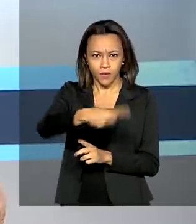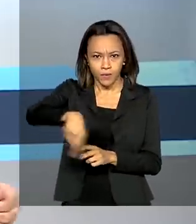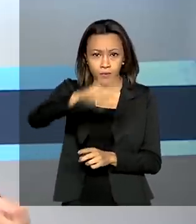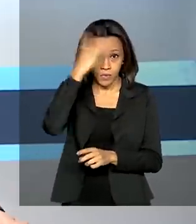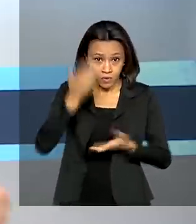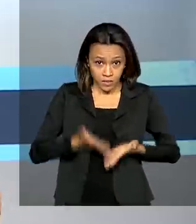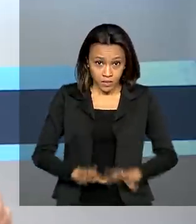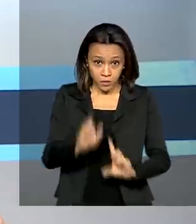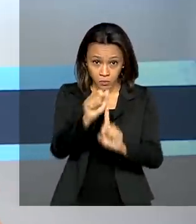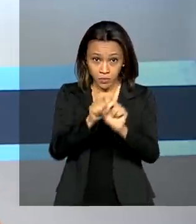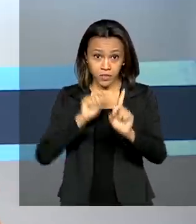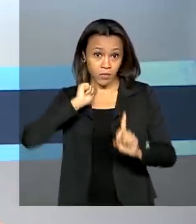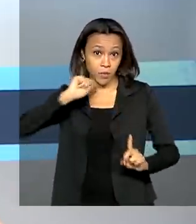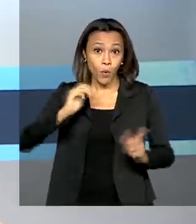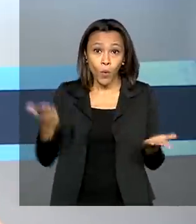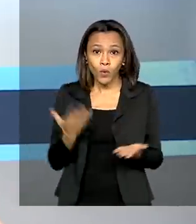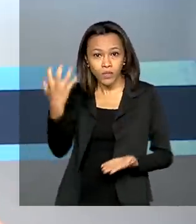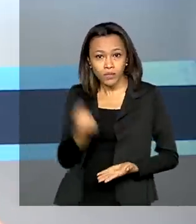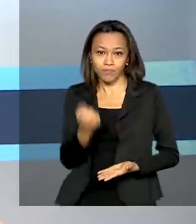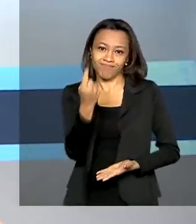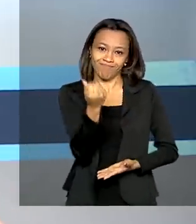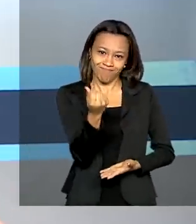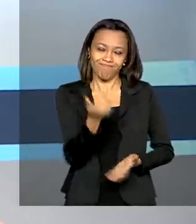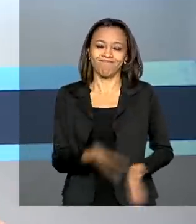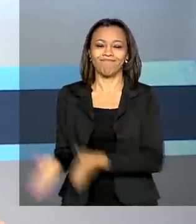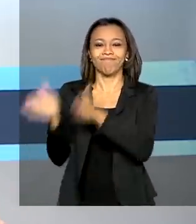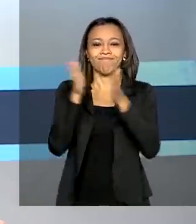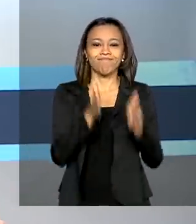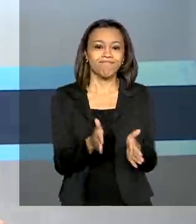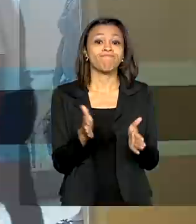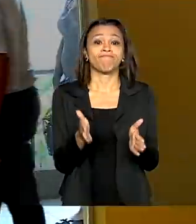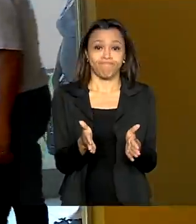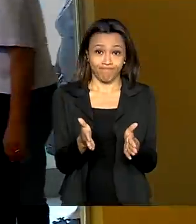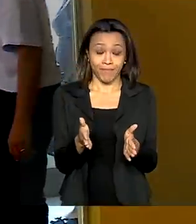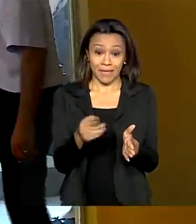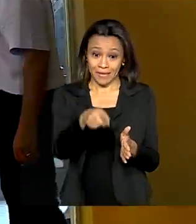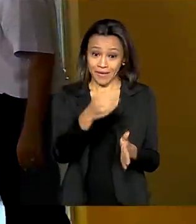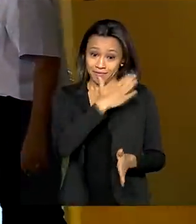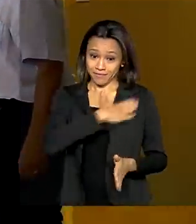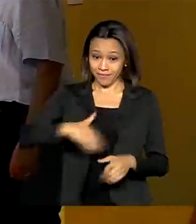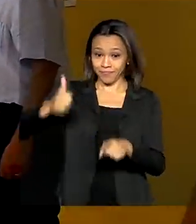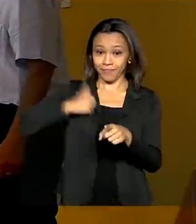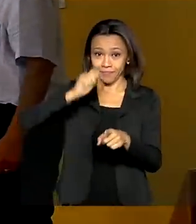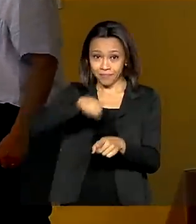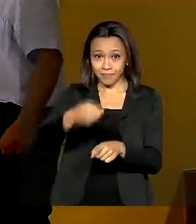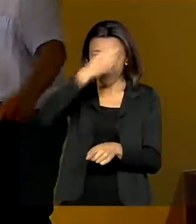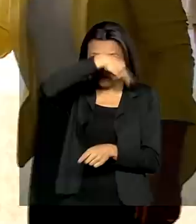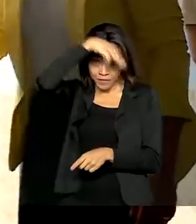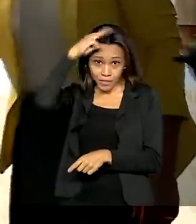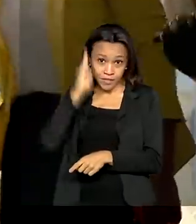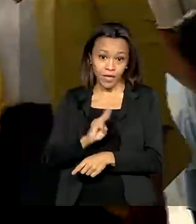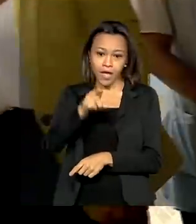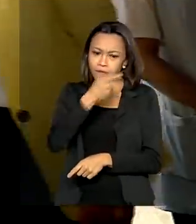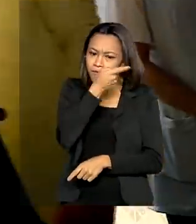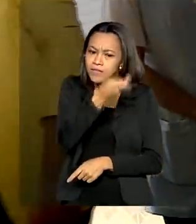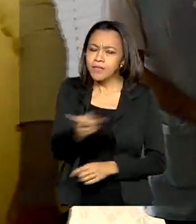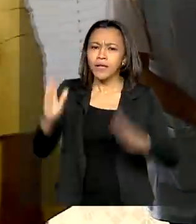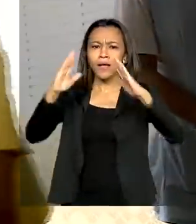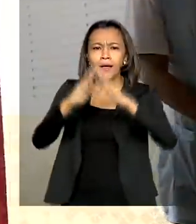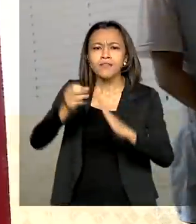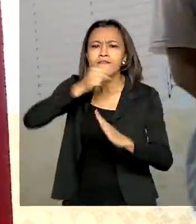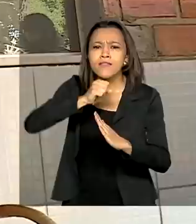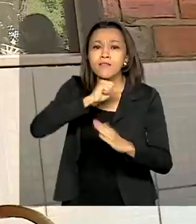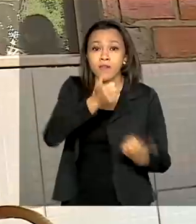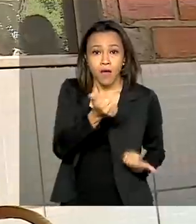nascidas em abril recebem hoje o benefício. E veja também. Primeira-dama Michelle Bolsonaro visita abrigo